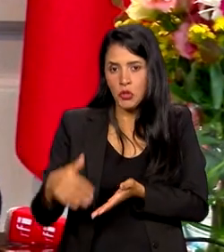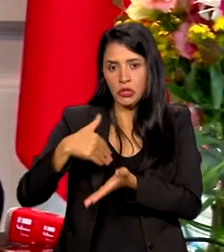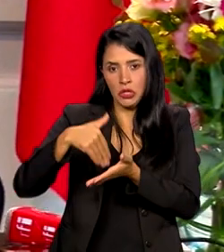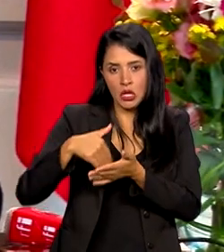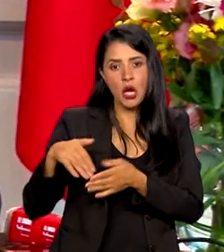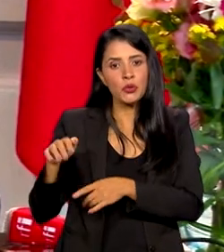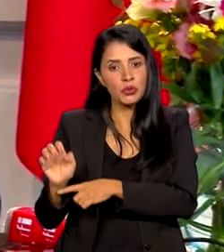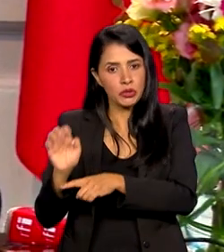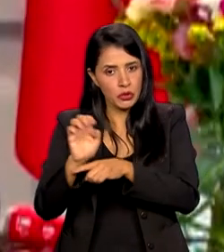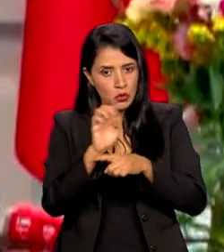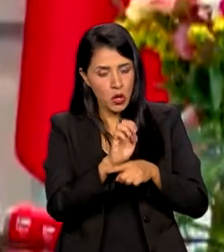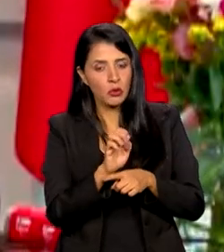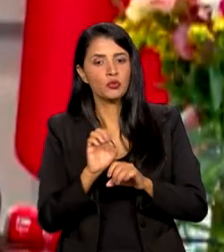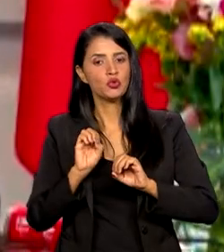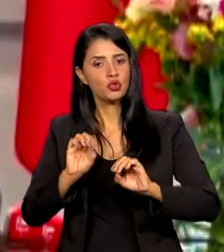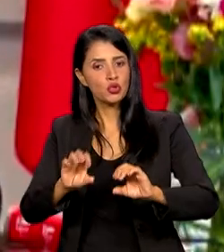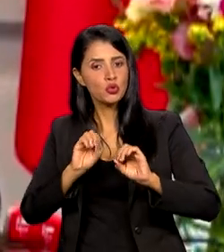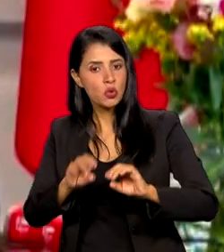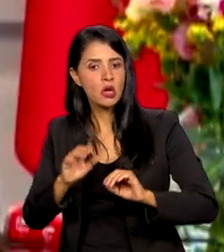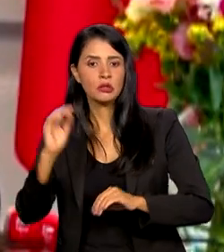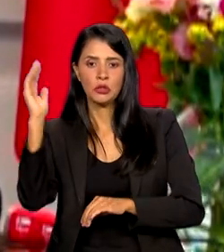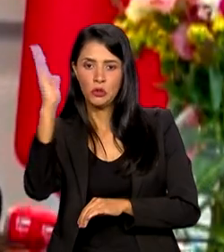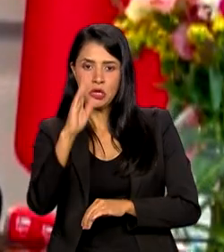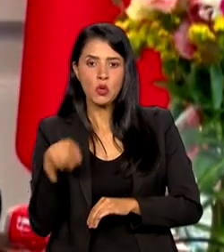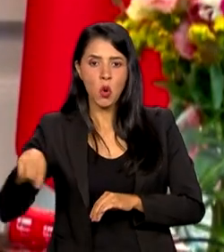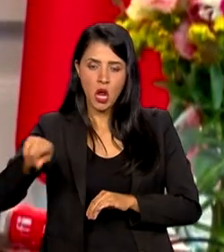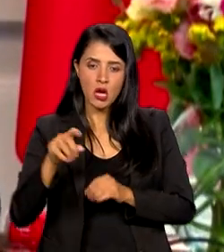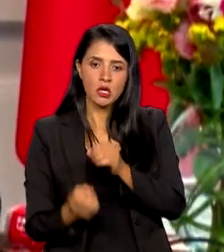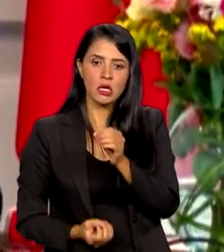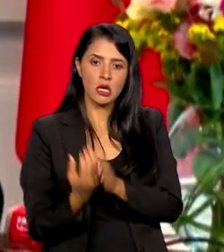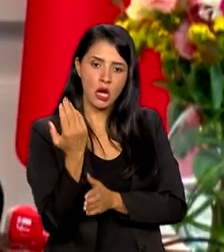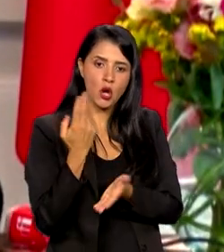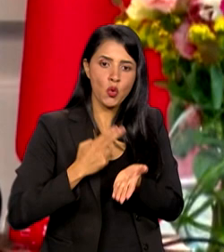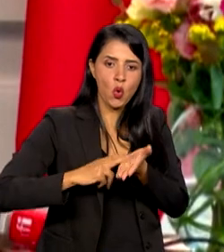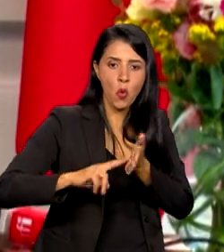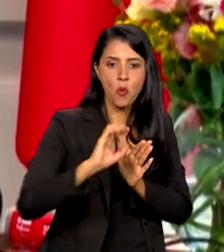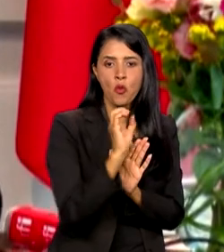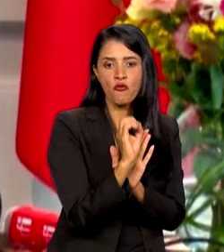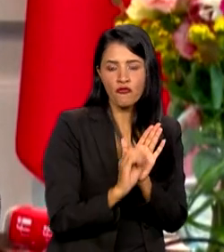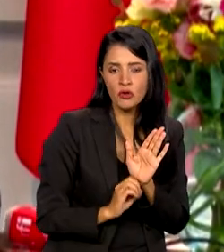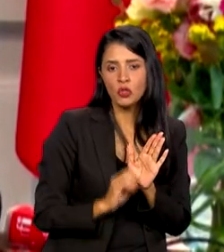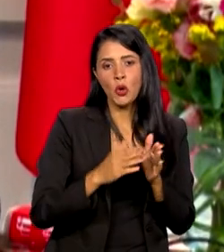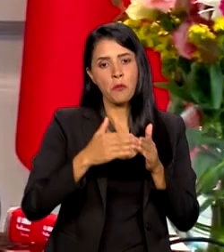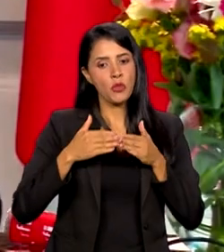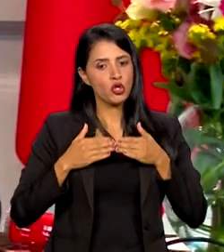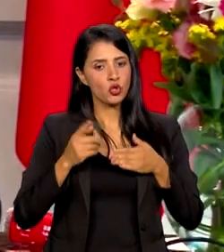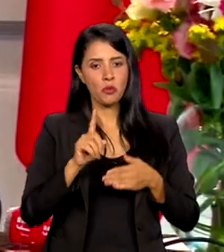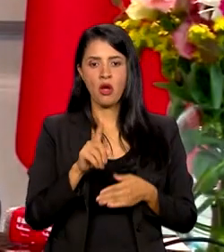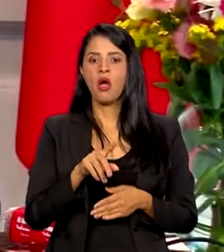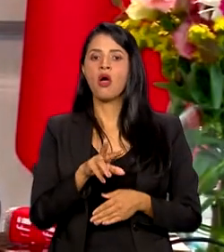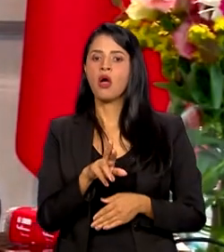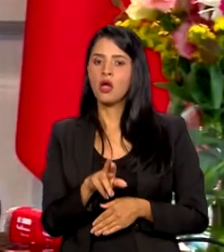estaduais de educação no Brasil fizeram um ofício, uma carta, pedindo para que não revogassem.